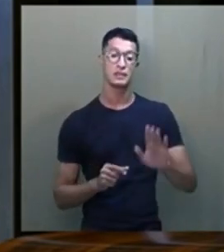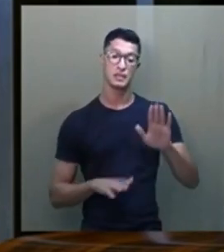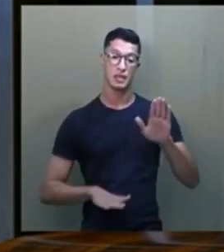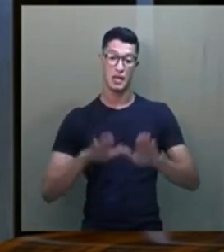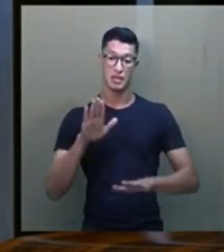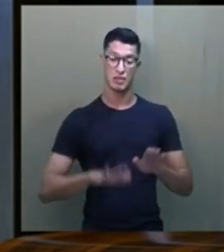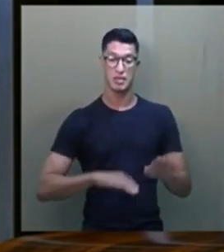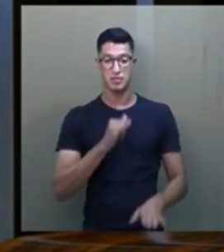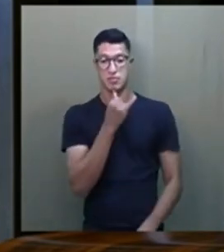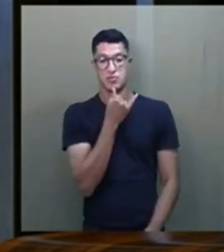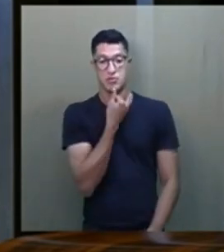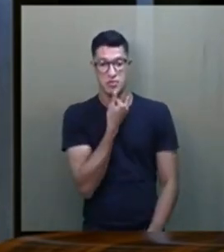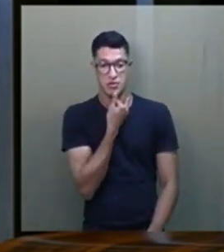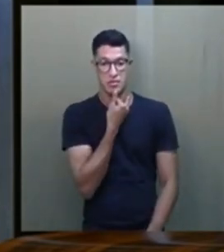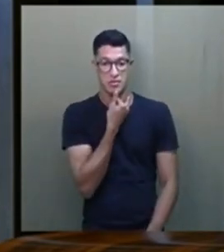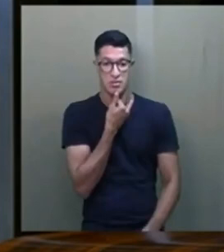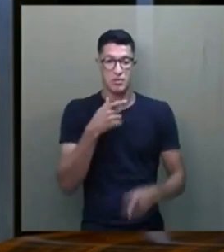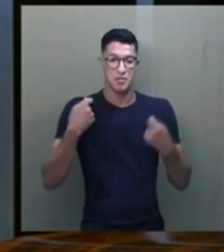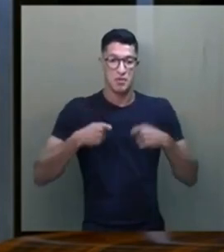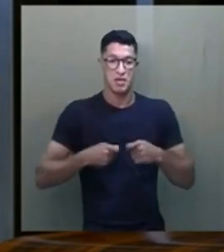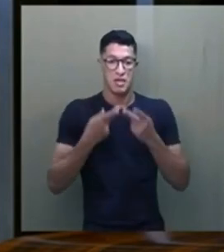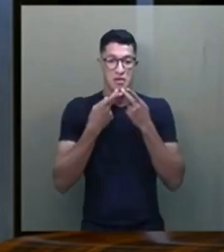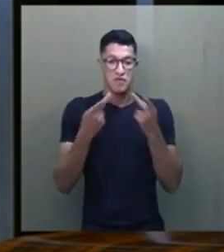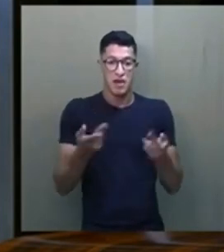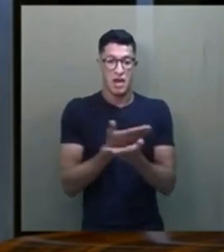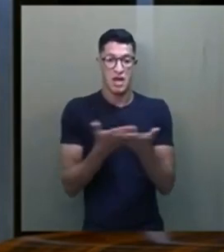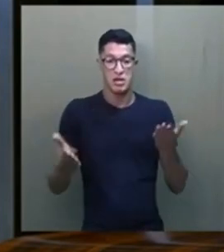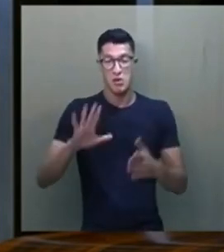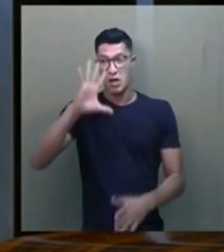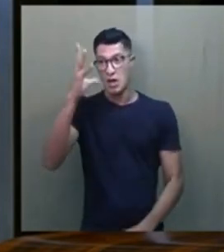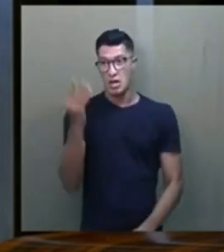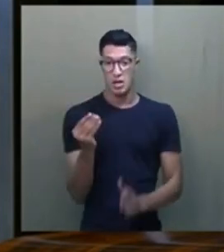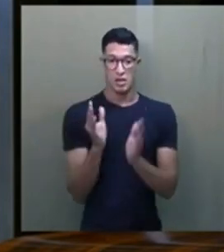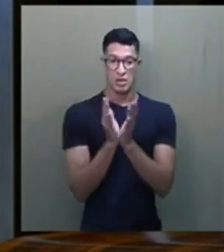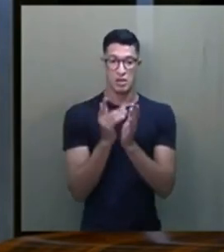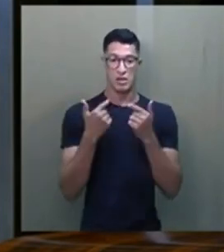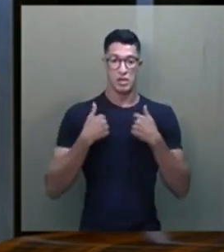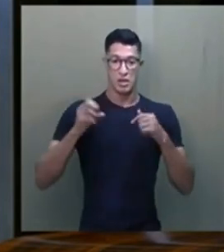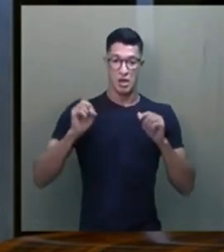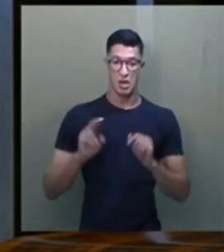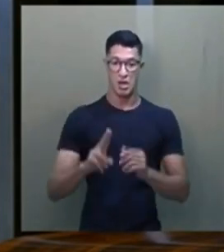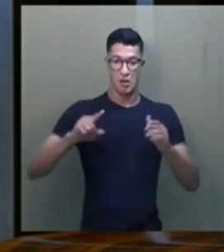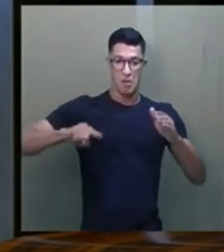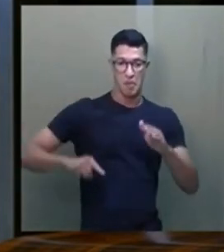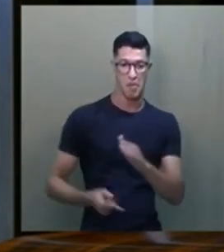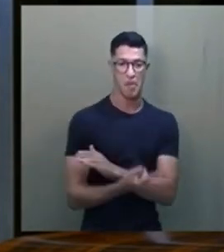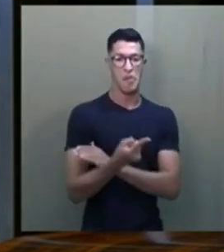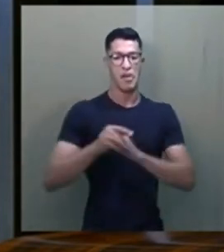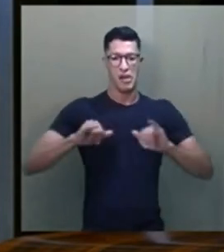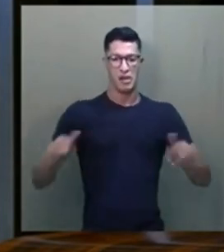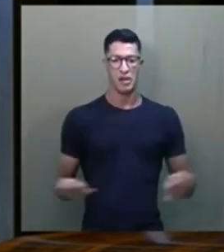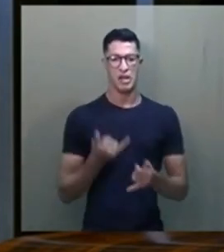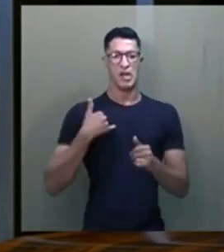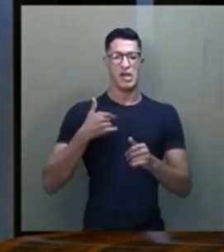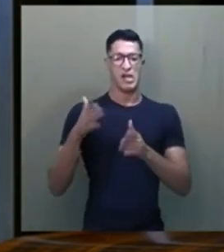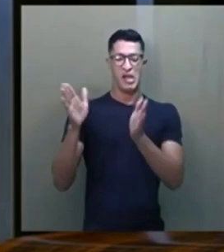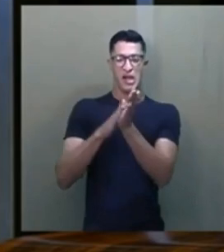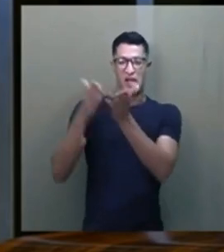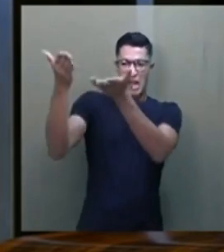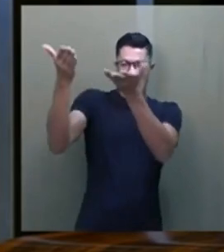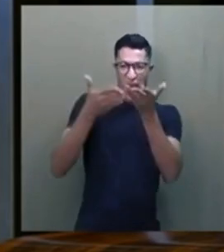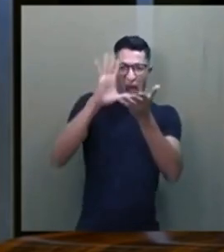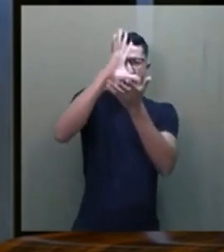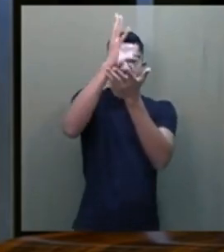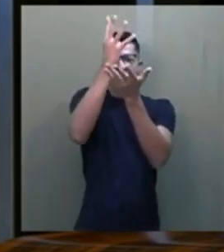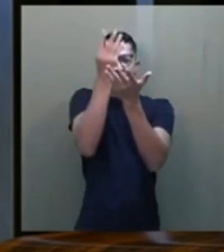vezes me entristece precisar falar isso para os espíritas. Então eu vou aproveitar esse momento aqui para convocar os